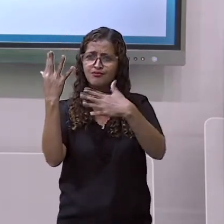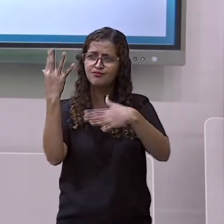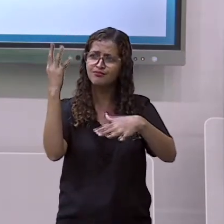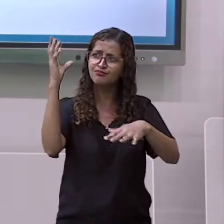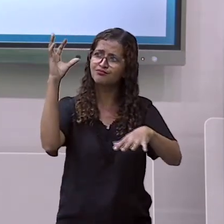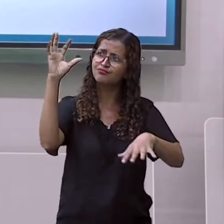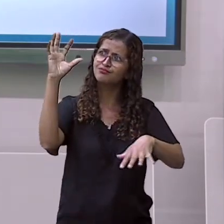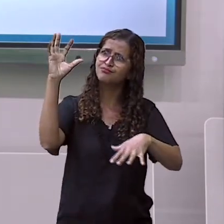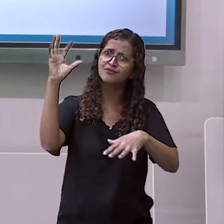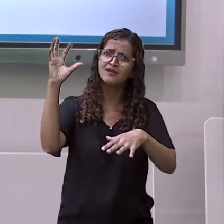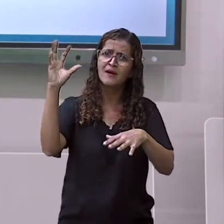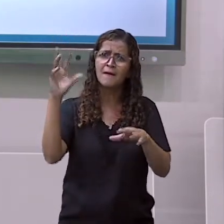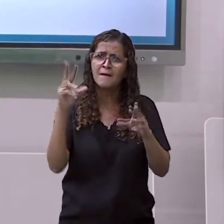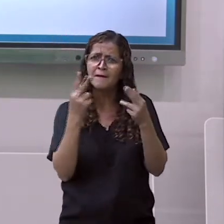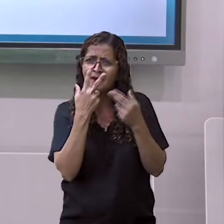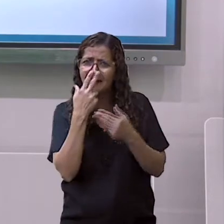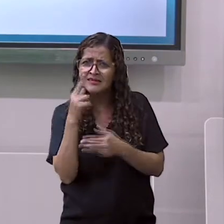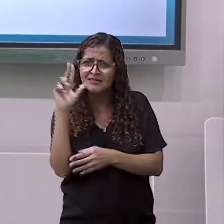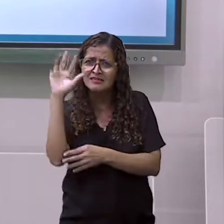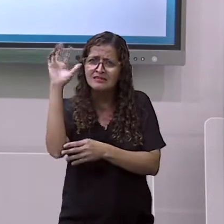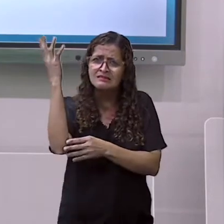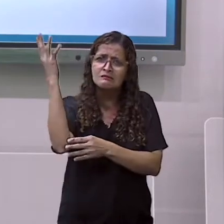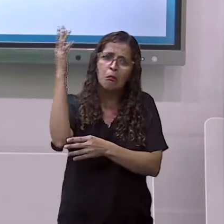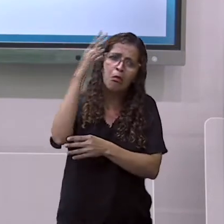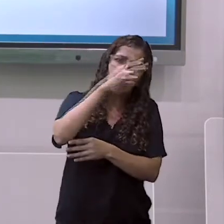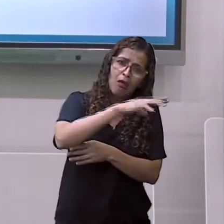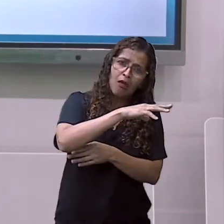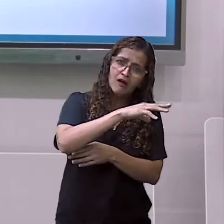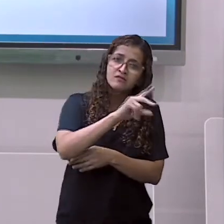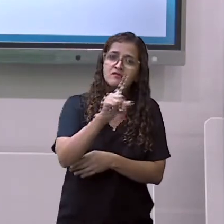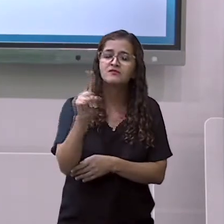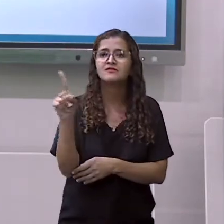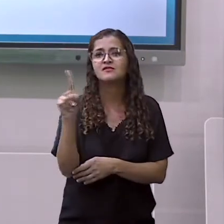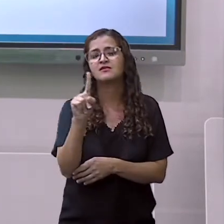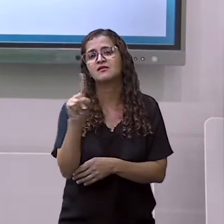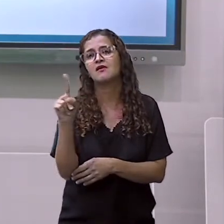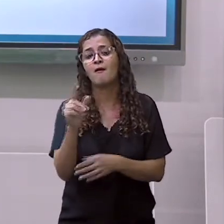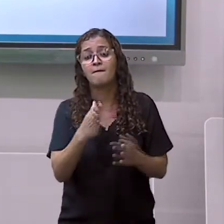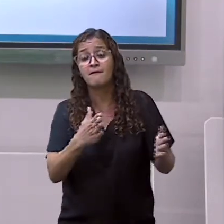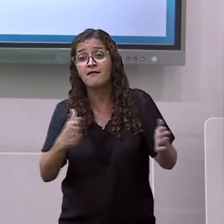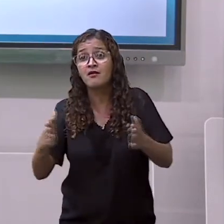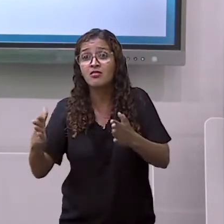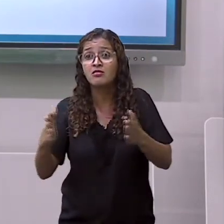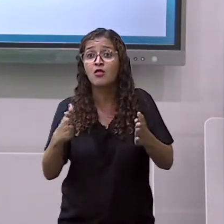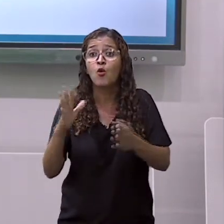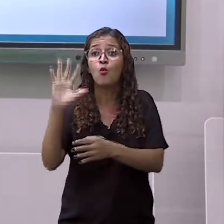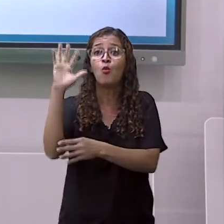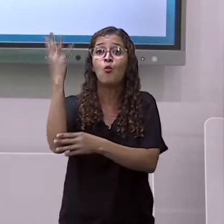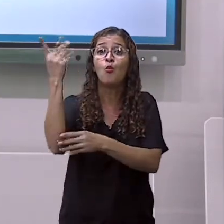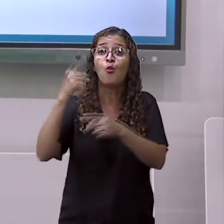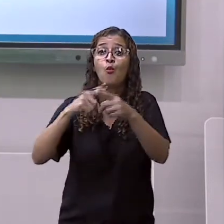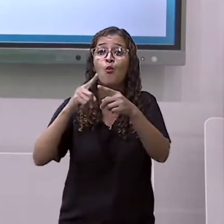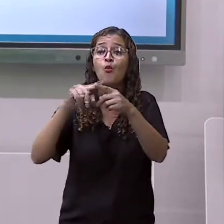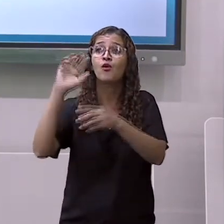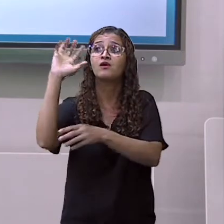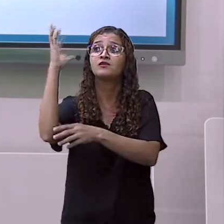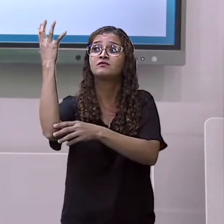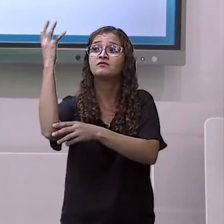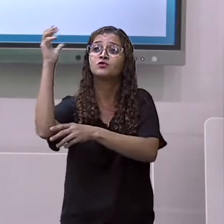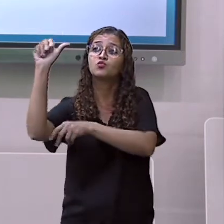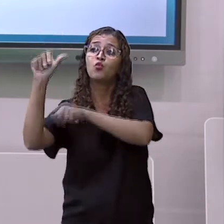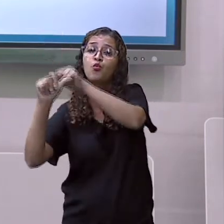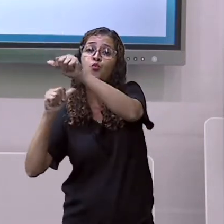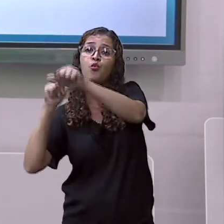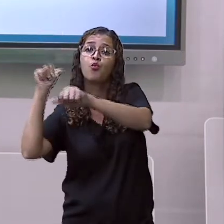as árvores morreram, mas, na verdade, não é. É porque é a época para trocar as folhas, não isso? Vai cair